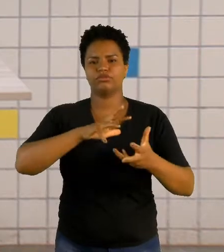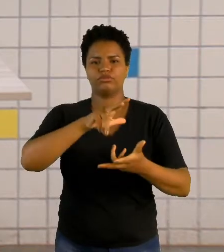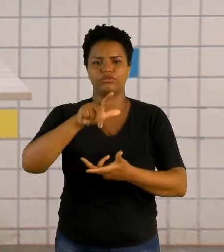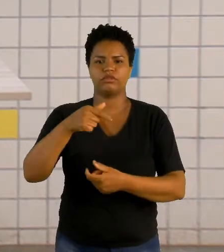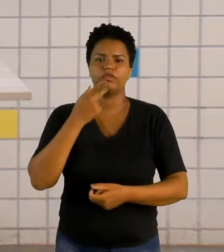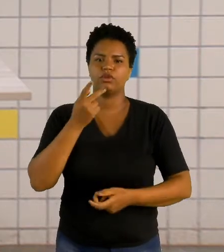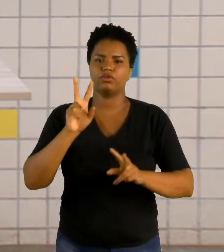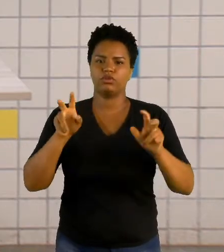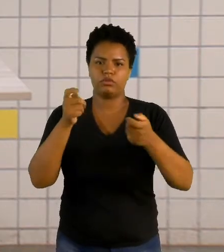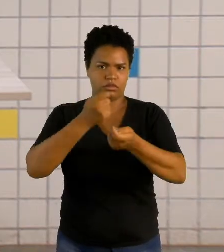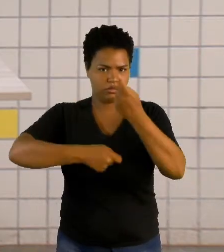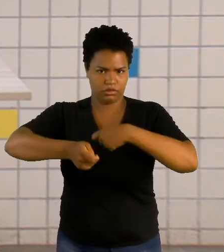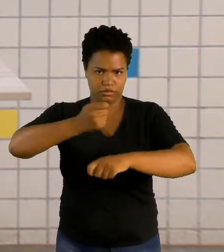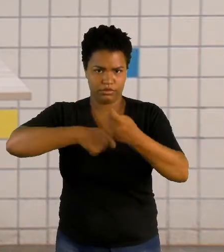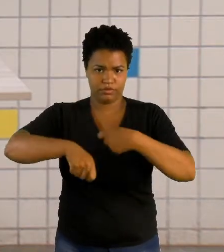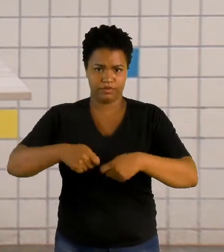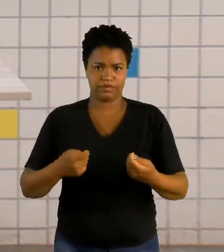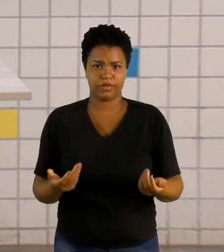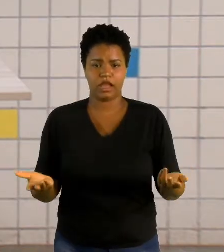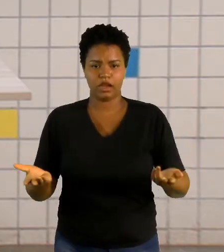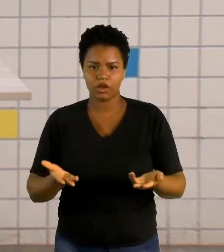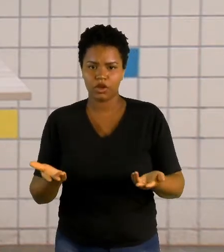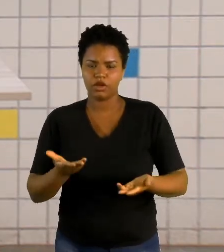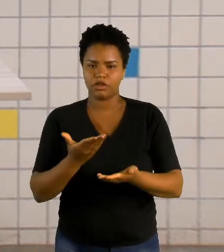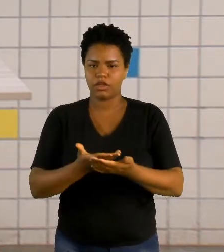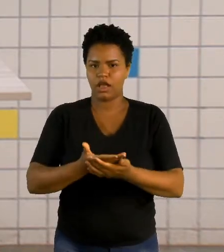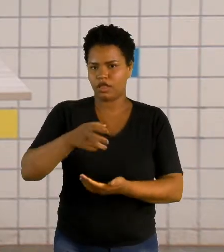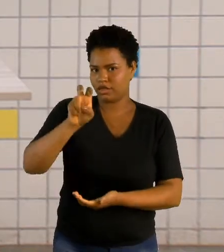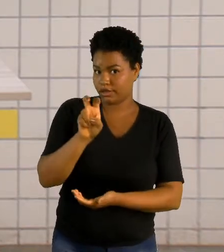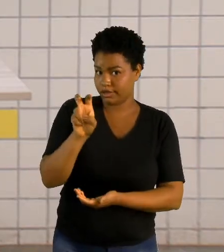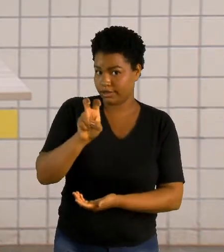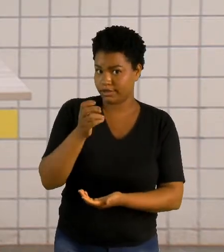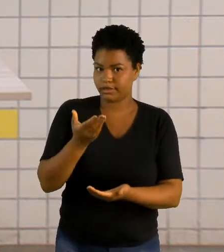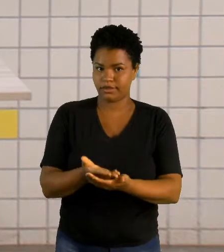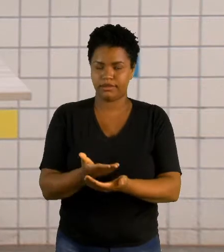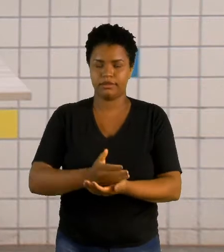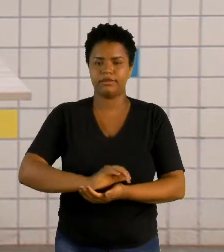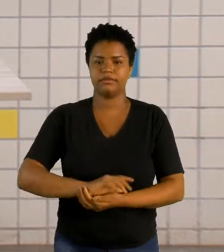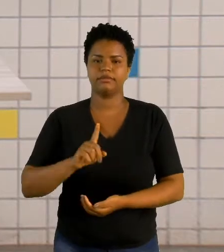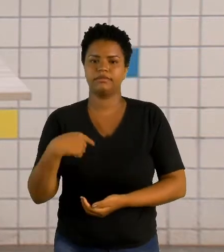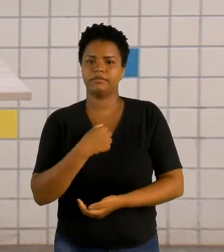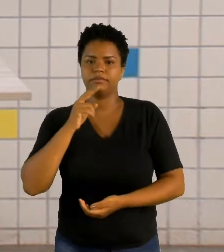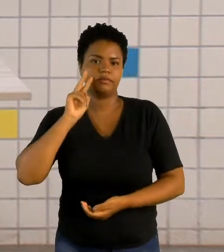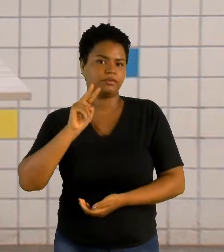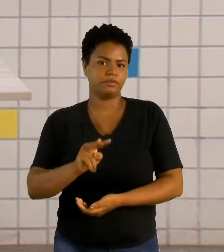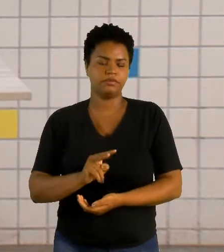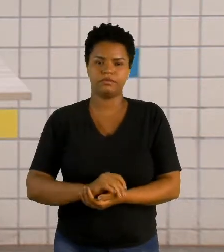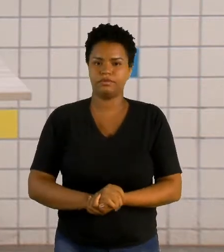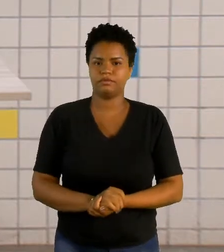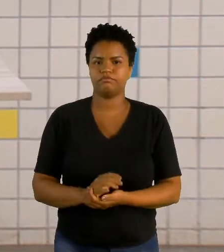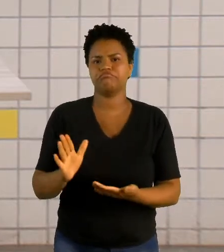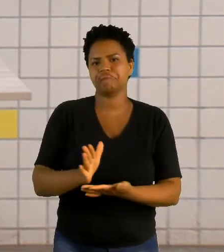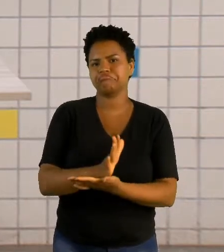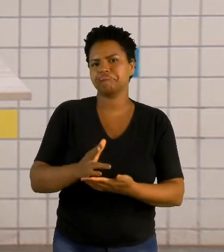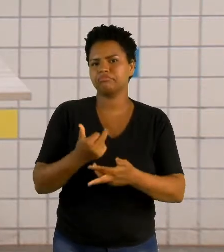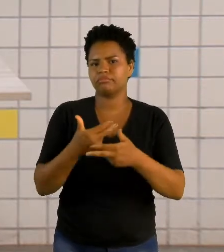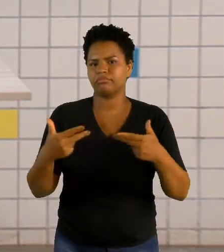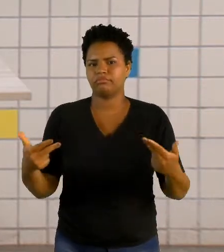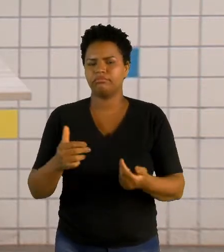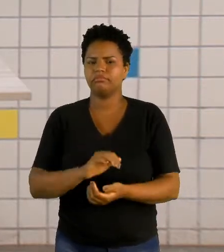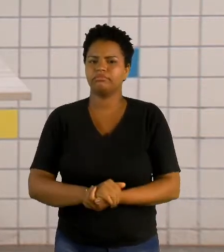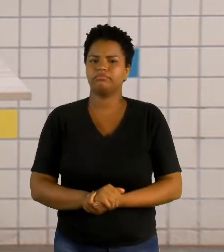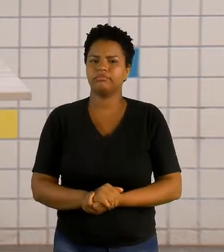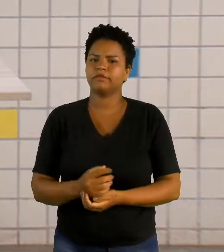Nessa nossa aula, nessa nossa quinta aula, né? Nós vamos ver sobre algumas coisas. Vamos voltar um